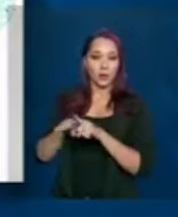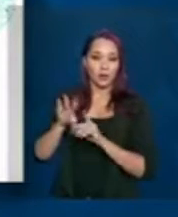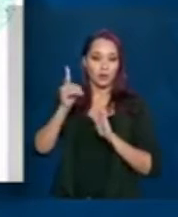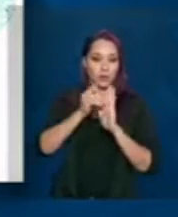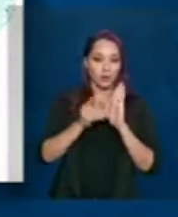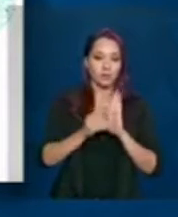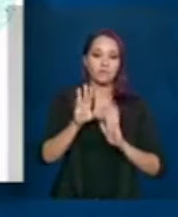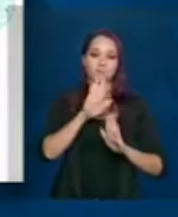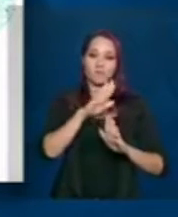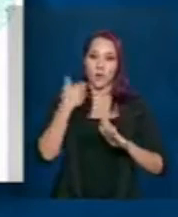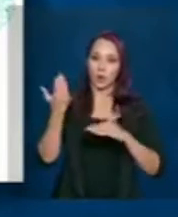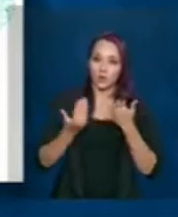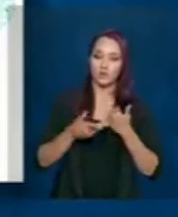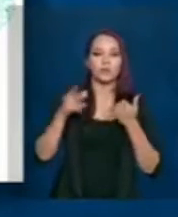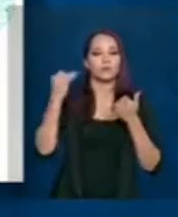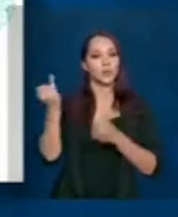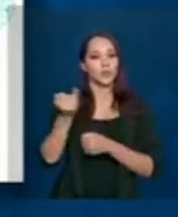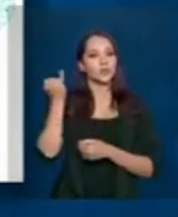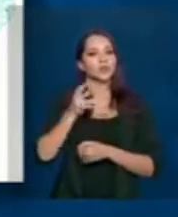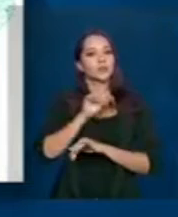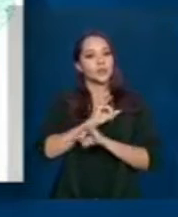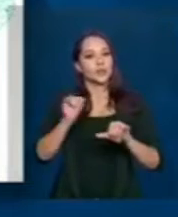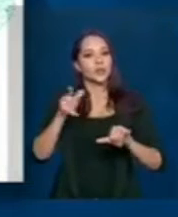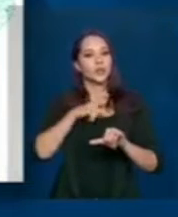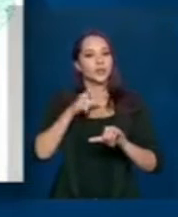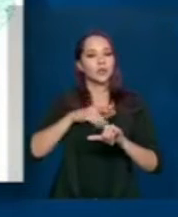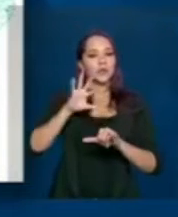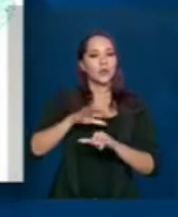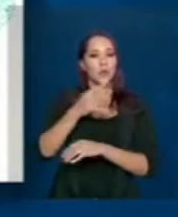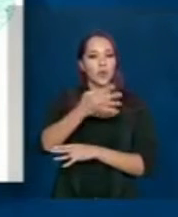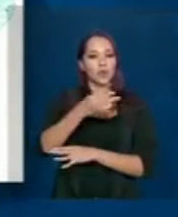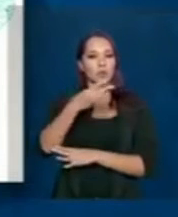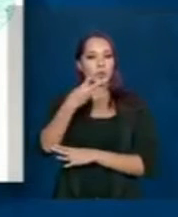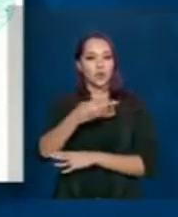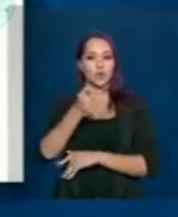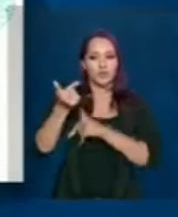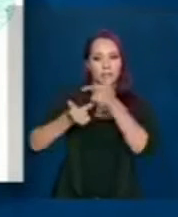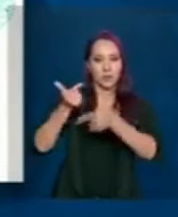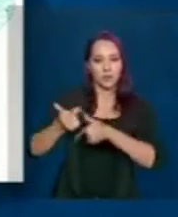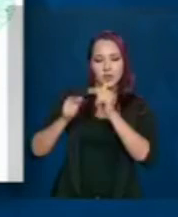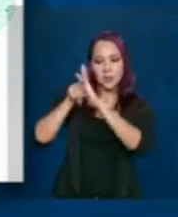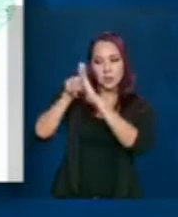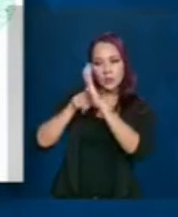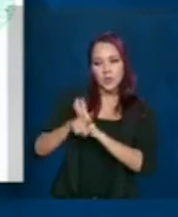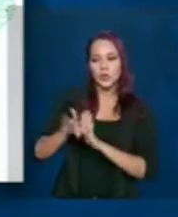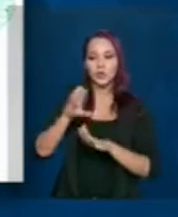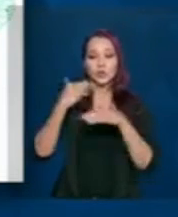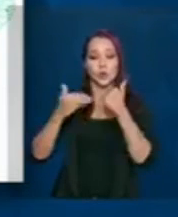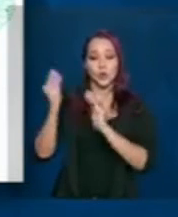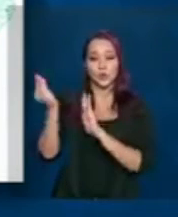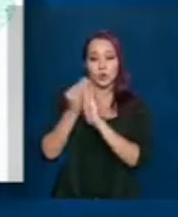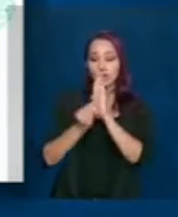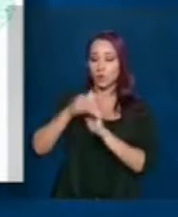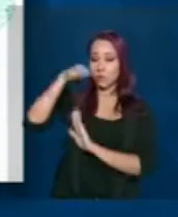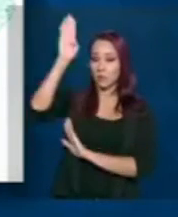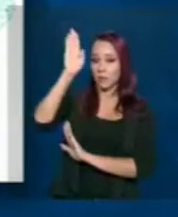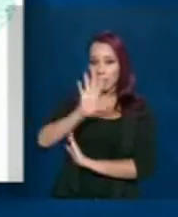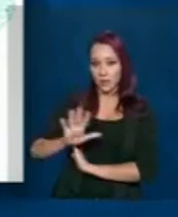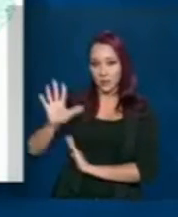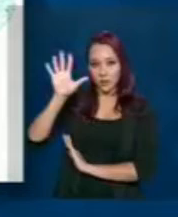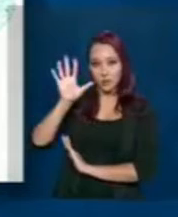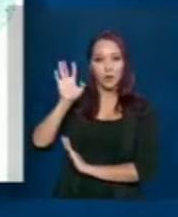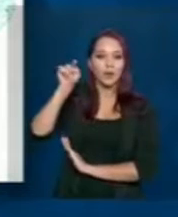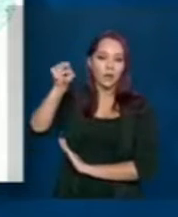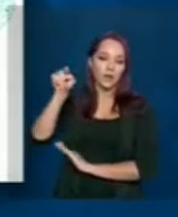óbito, é importante se informar que nós temos uma rede de 43 serviços de verificação de óbito habilitados no Brasil, que fazem